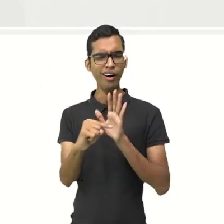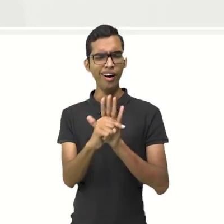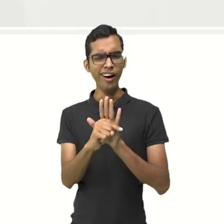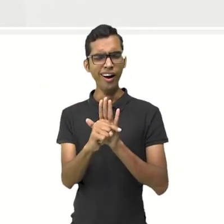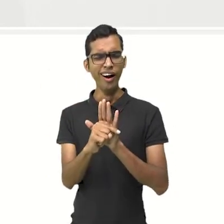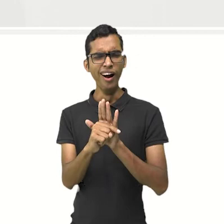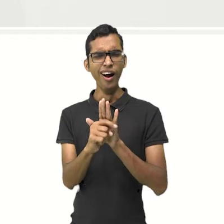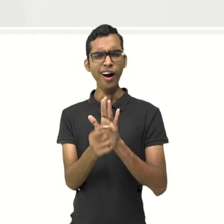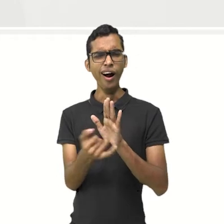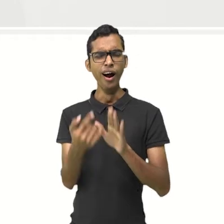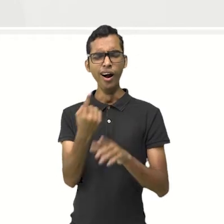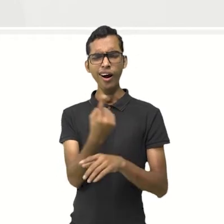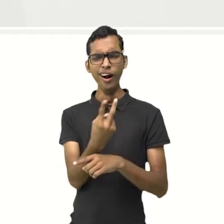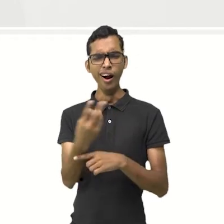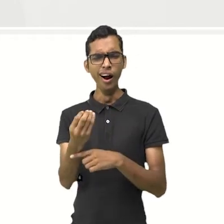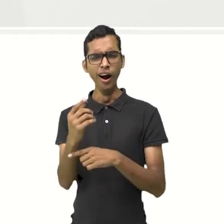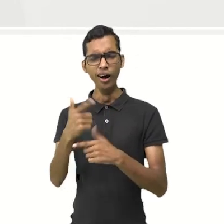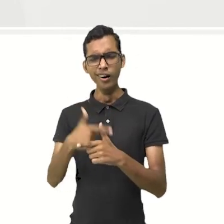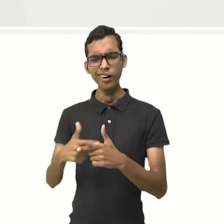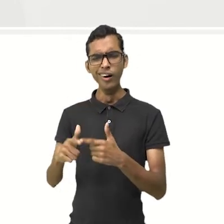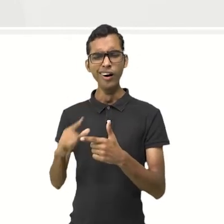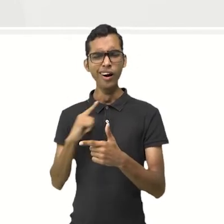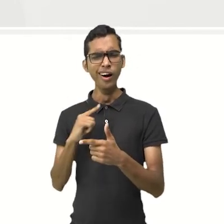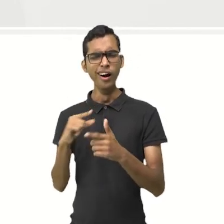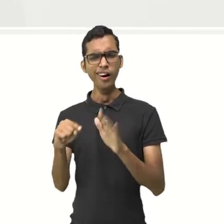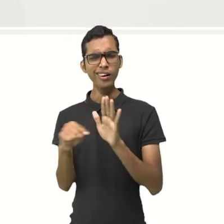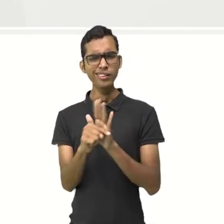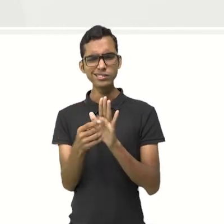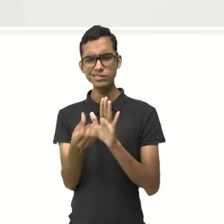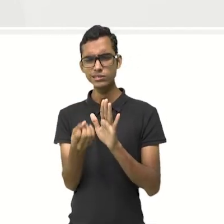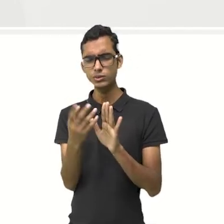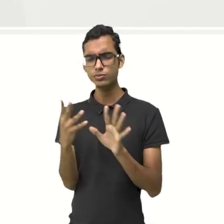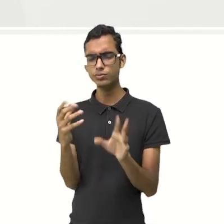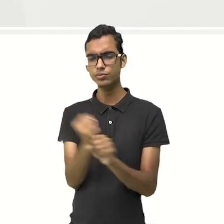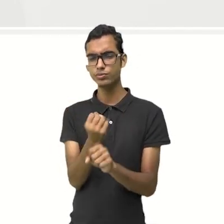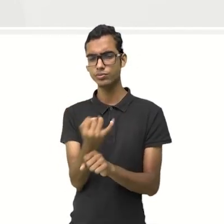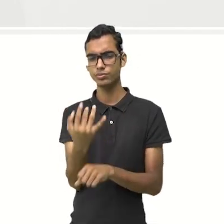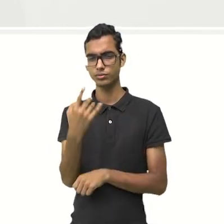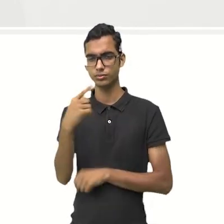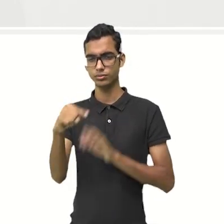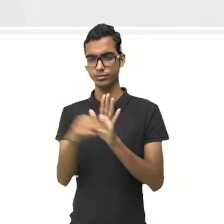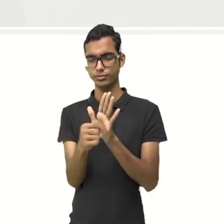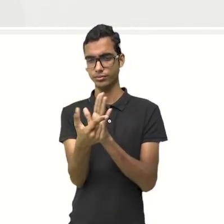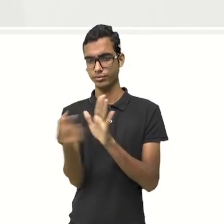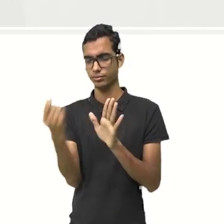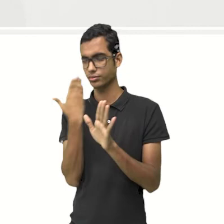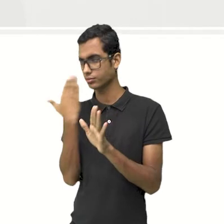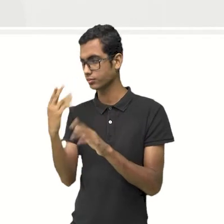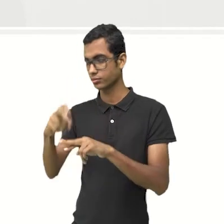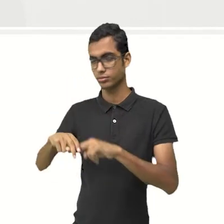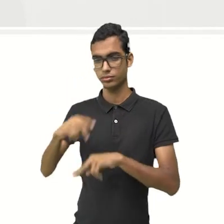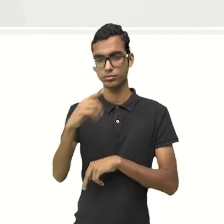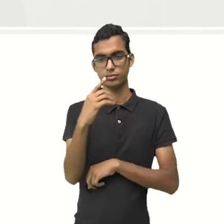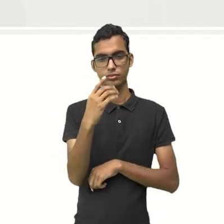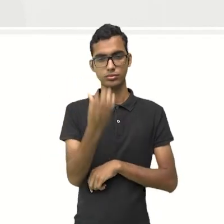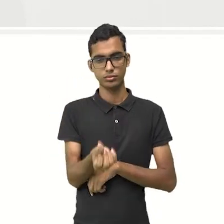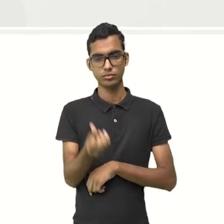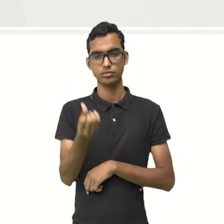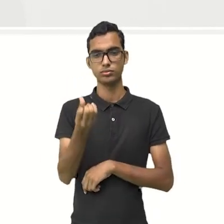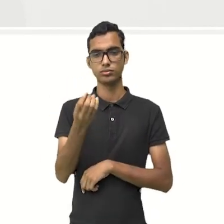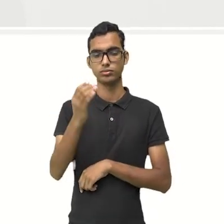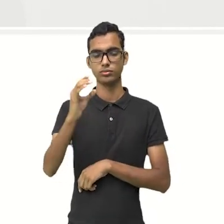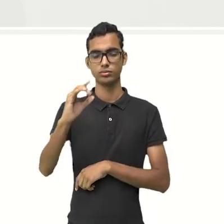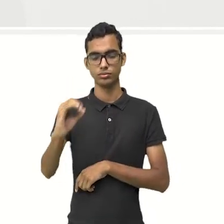120 dividido por 6 vai me dar menos 20. Porque 6 vezes 0 dá 0. 6 vezes